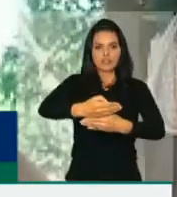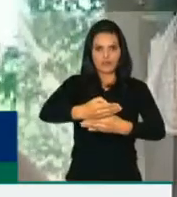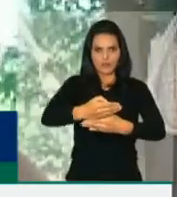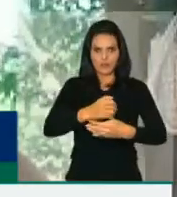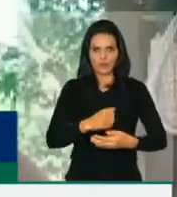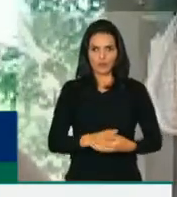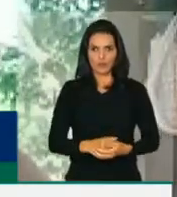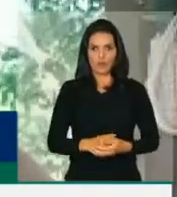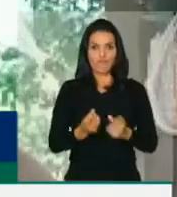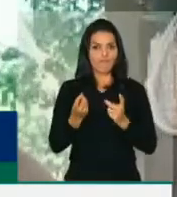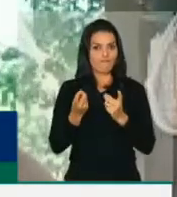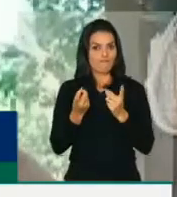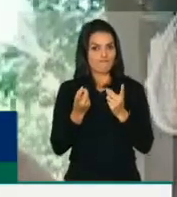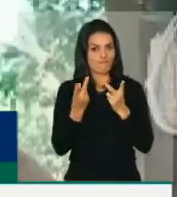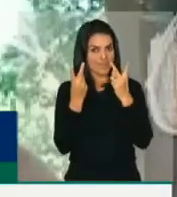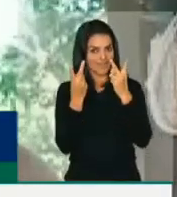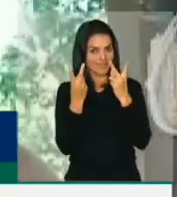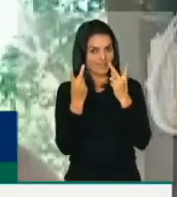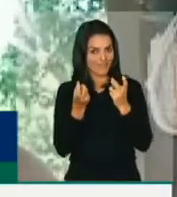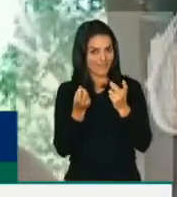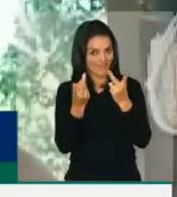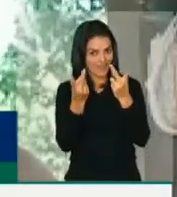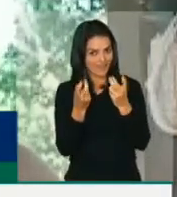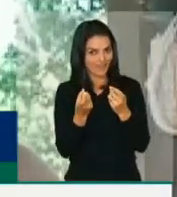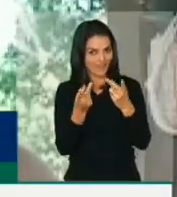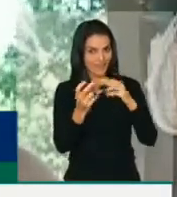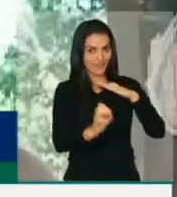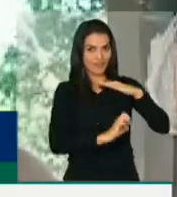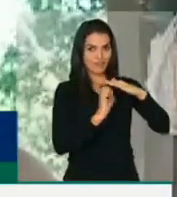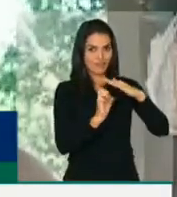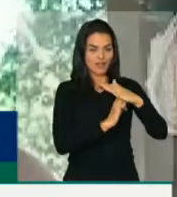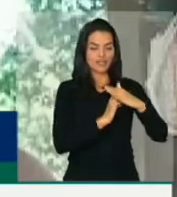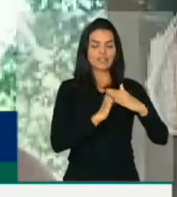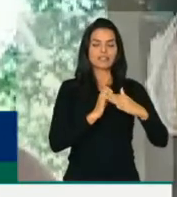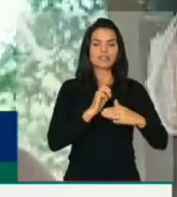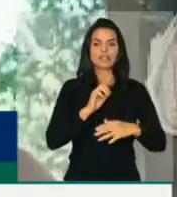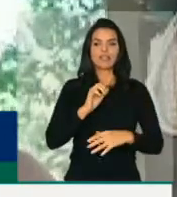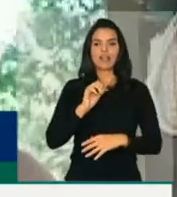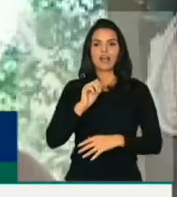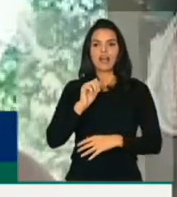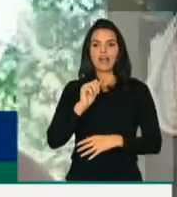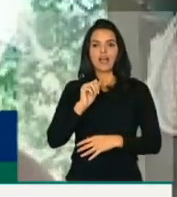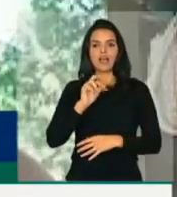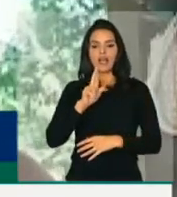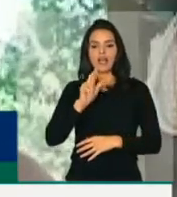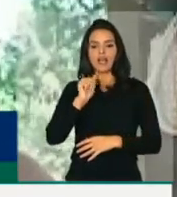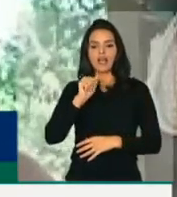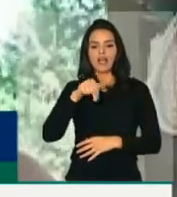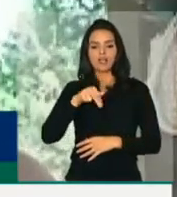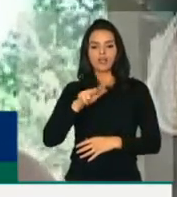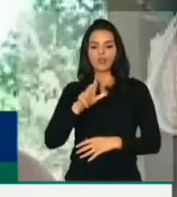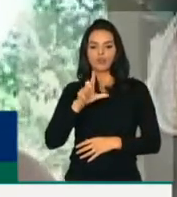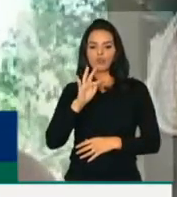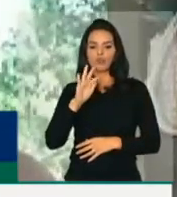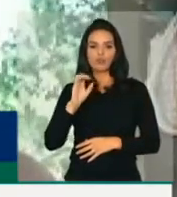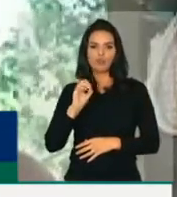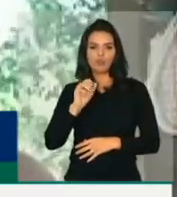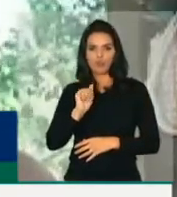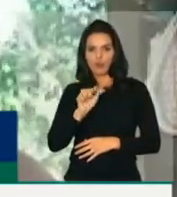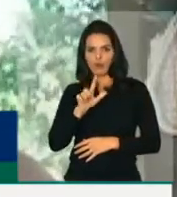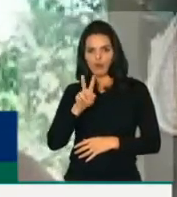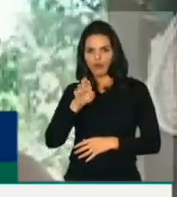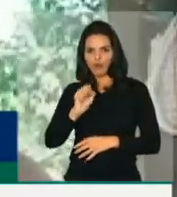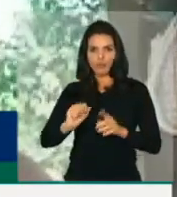ou melhor, a venda da nossa refinaria Landon Fualbes. A primeira refinaria do Brasil e do